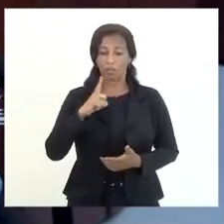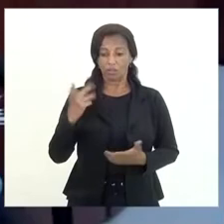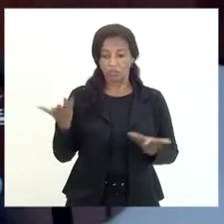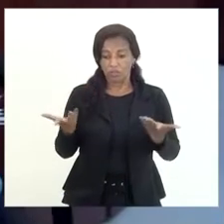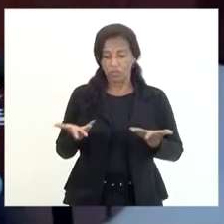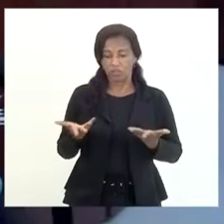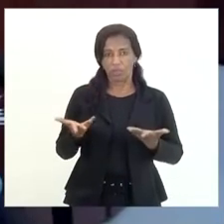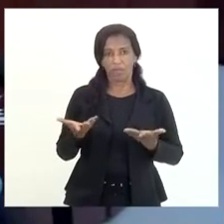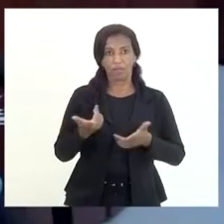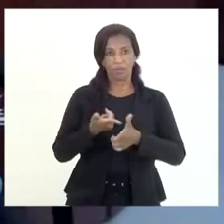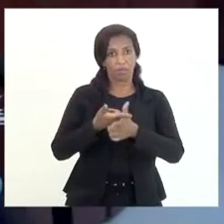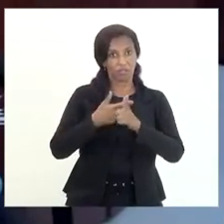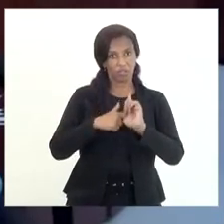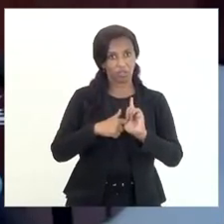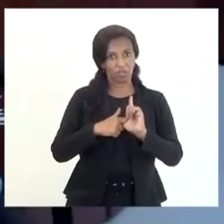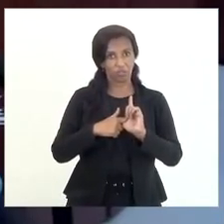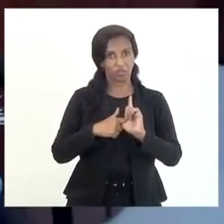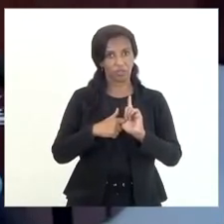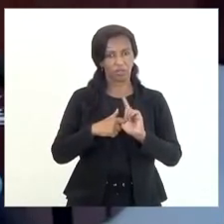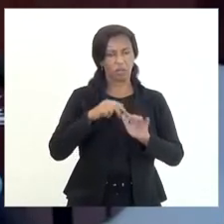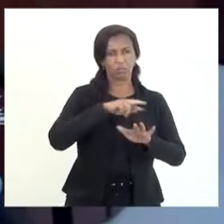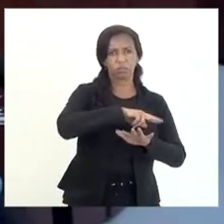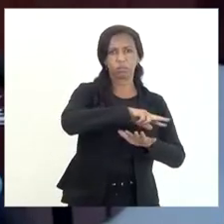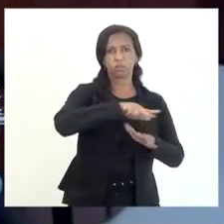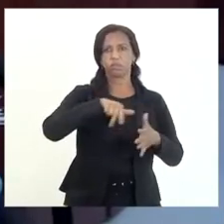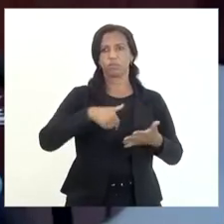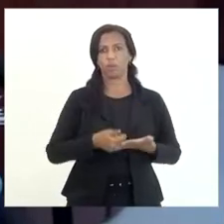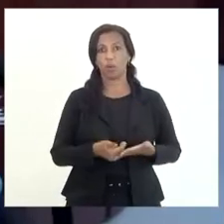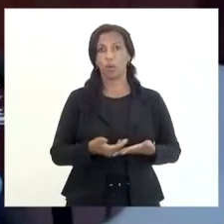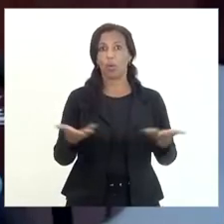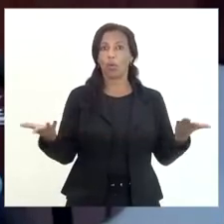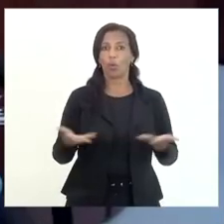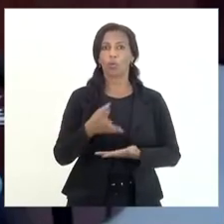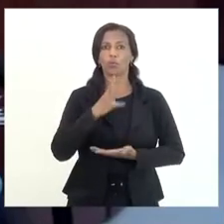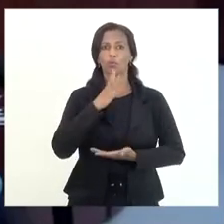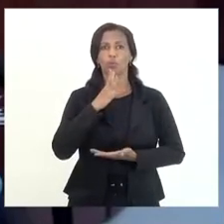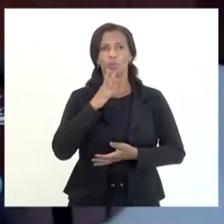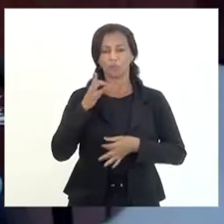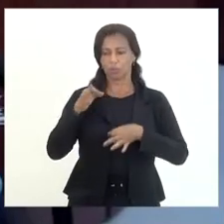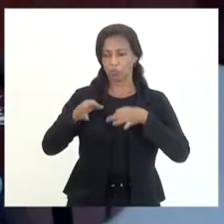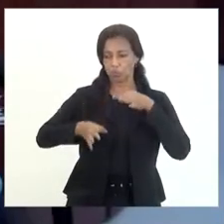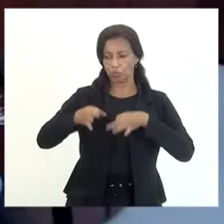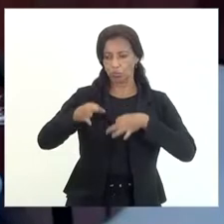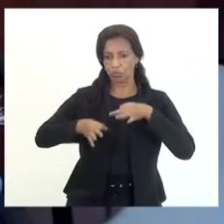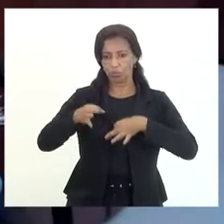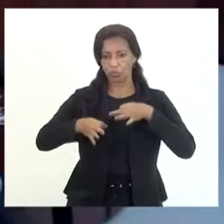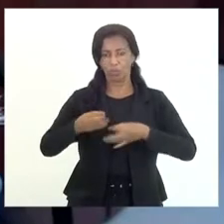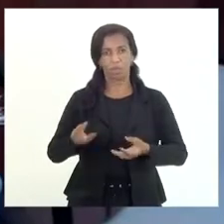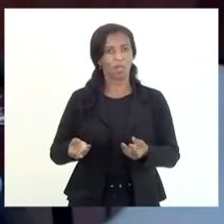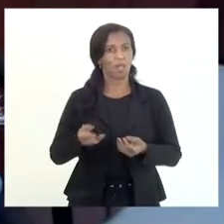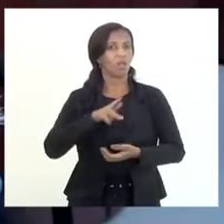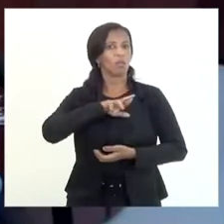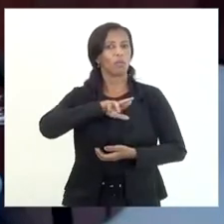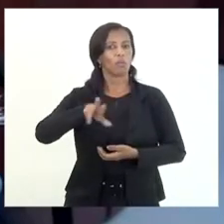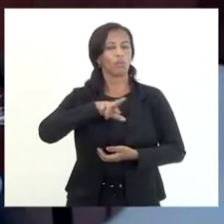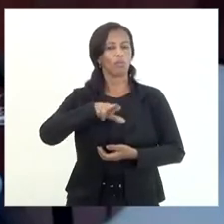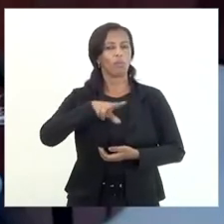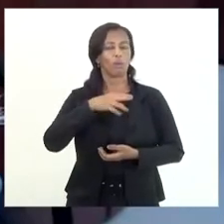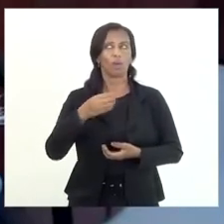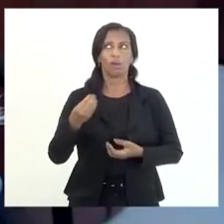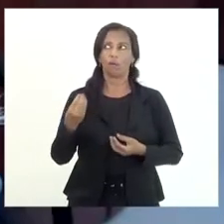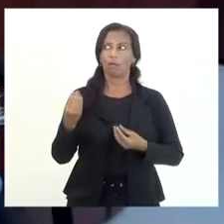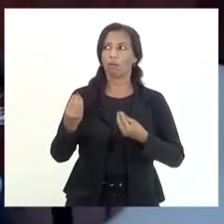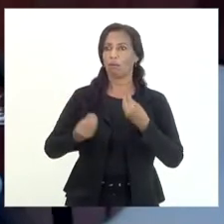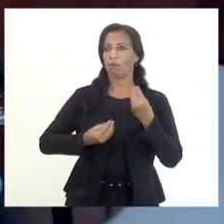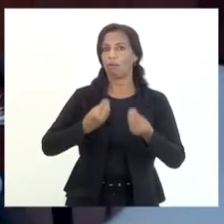uma dívida ativa multidisciplinar hoje o conhecimento jurídico ele não é como é que eu